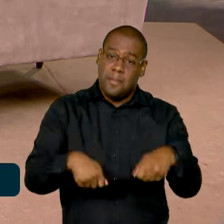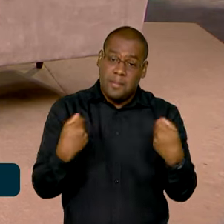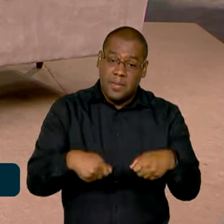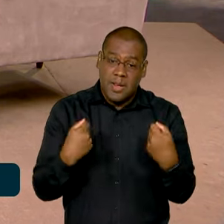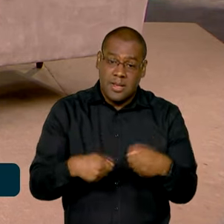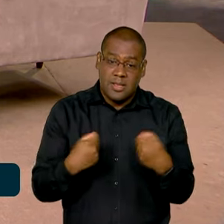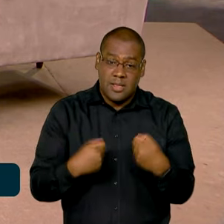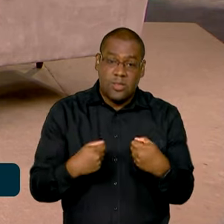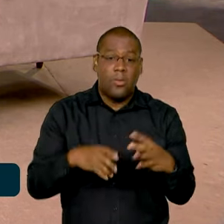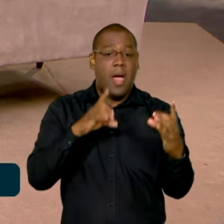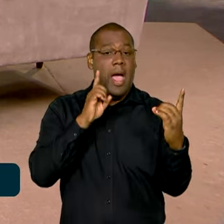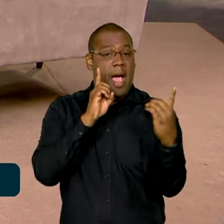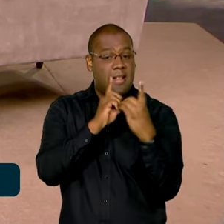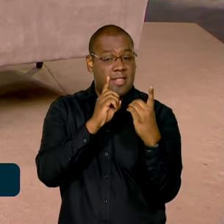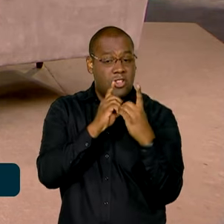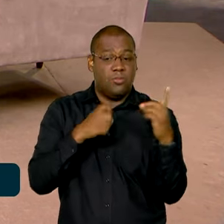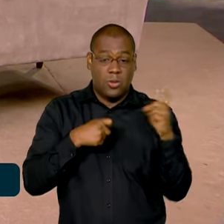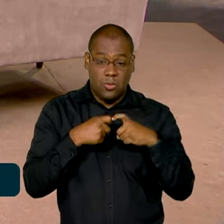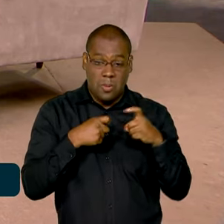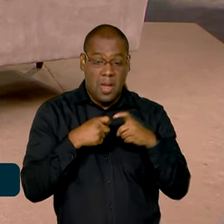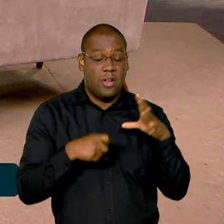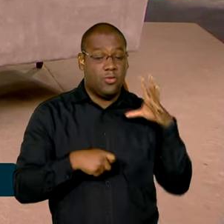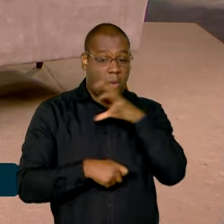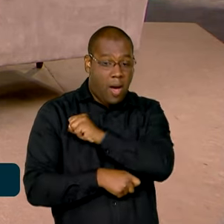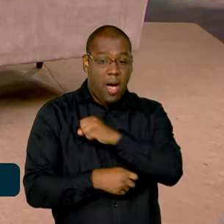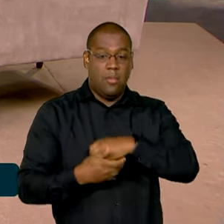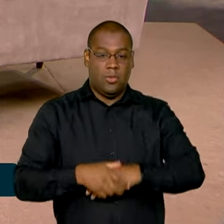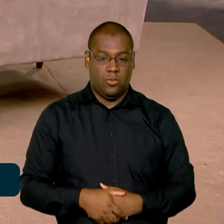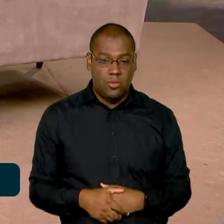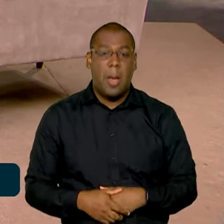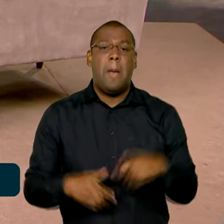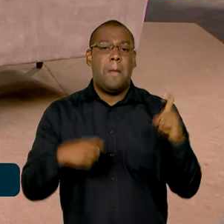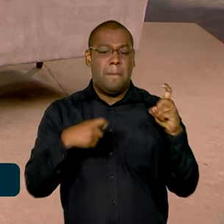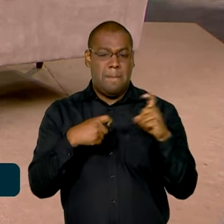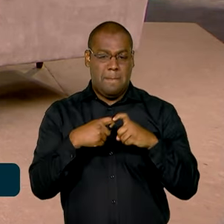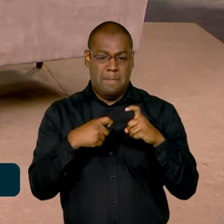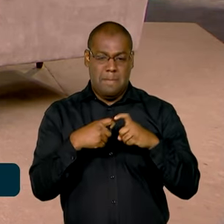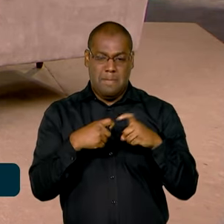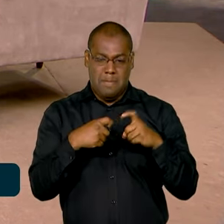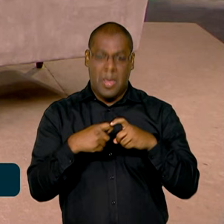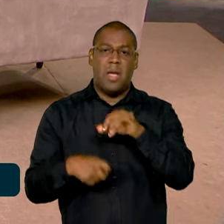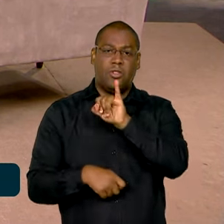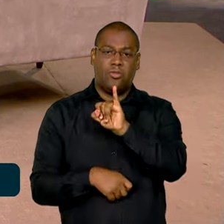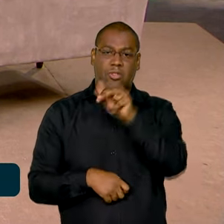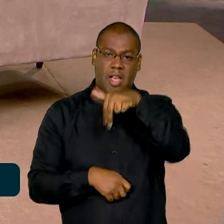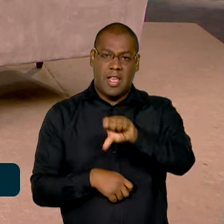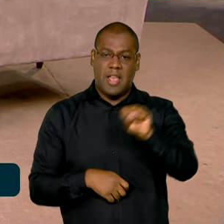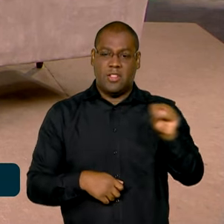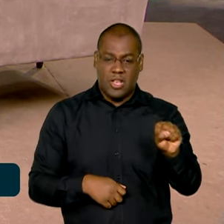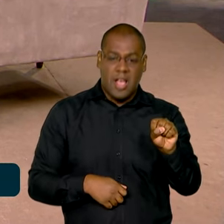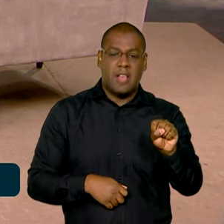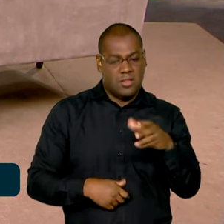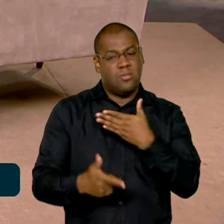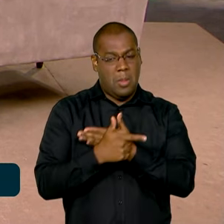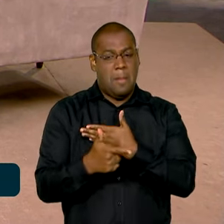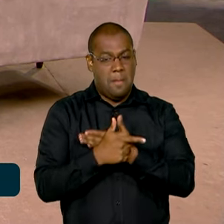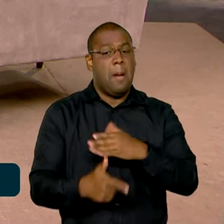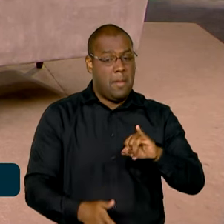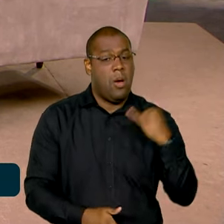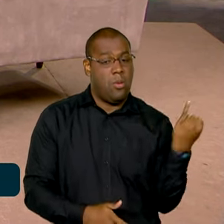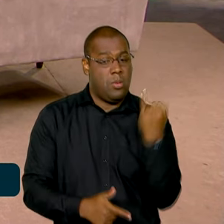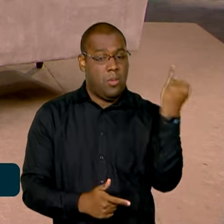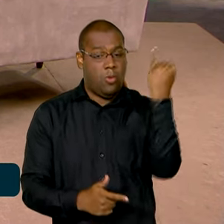utilizar o perito, que é uma profissão especializada, uma categoria muito importante, para aquelas questões complexas.